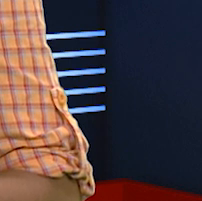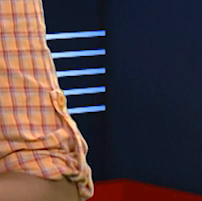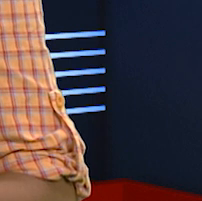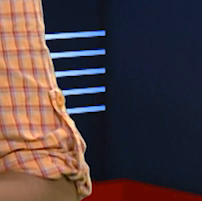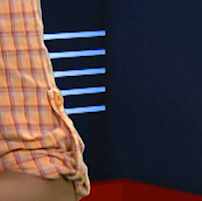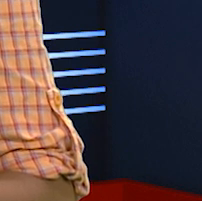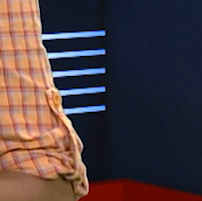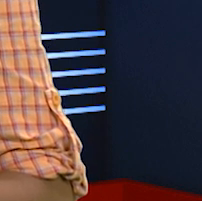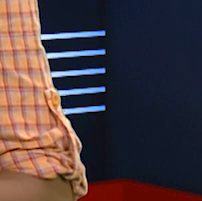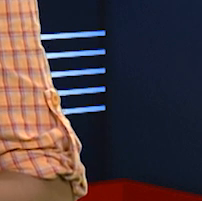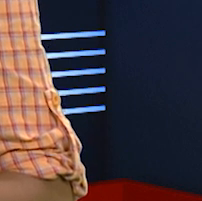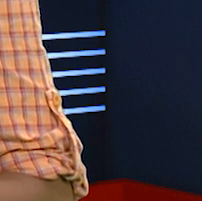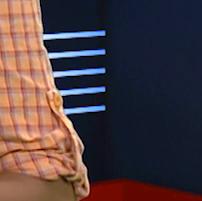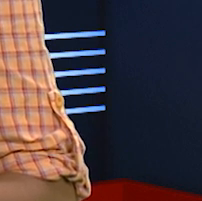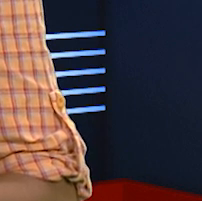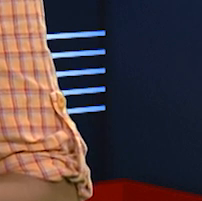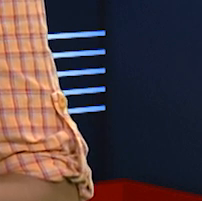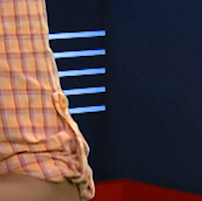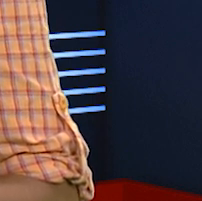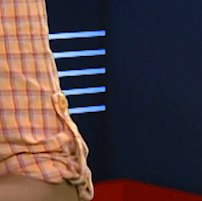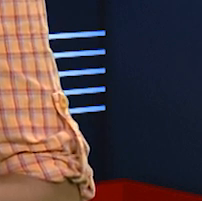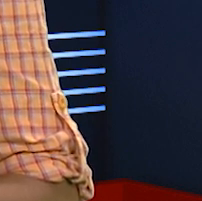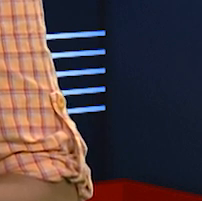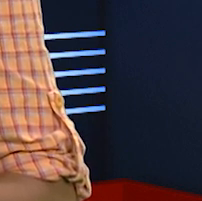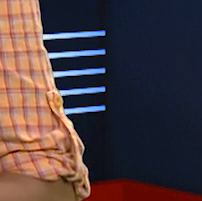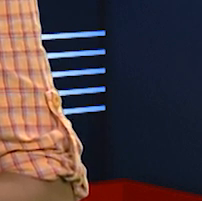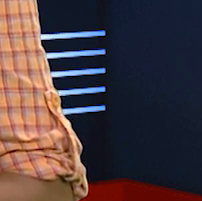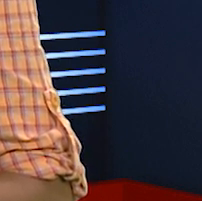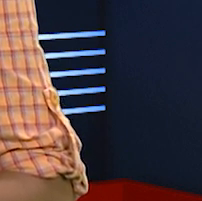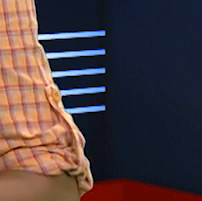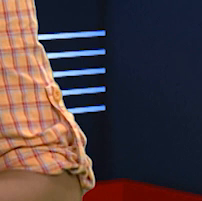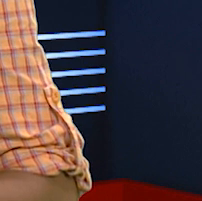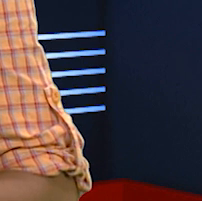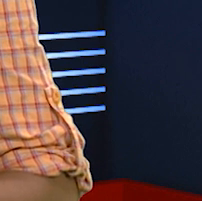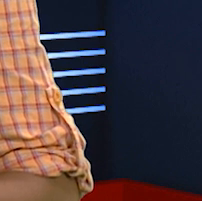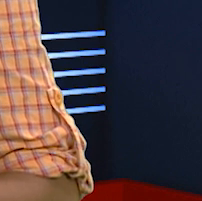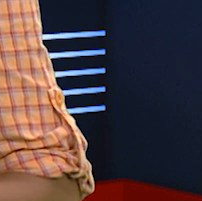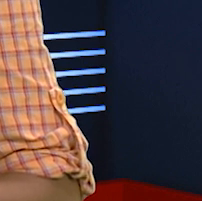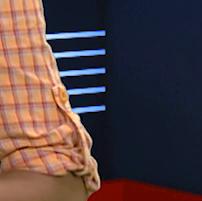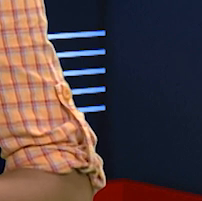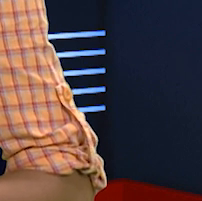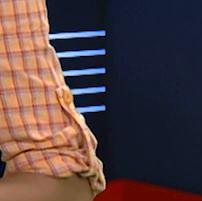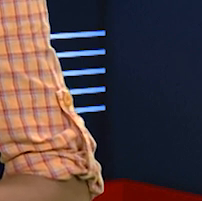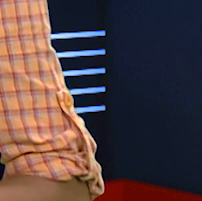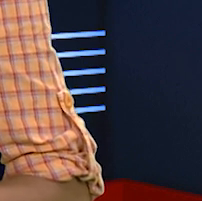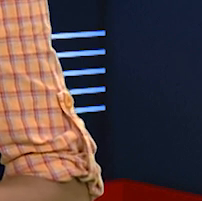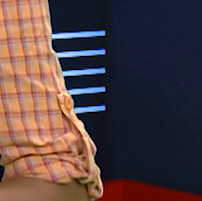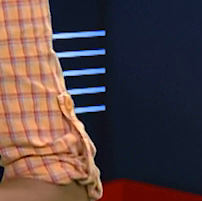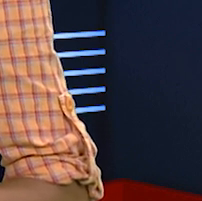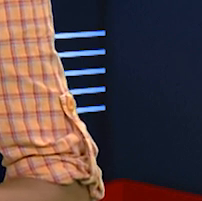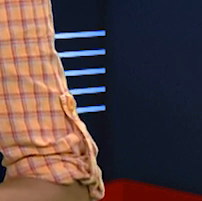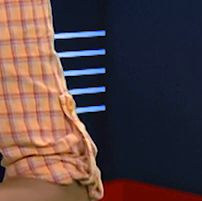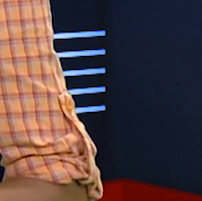frente. A deputada do PAN desafiou o primeiro-ministro português a provar que está disponível para o diálogo na fase da